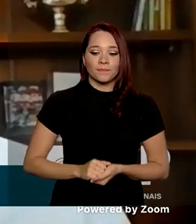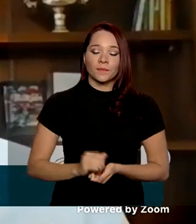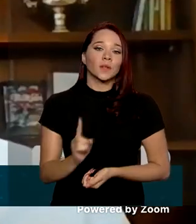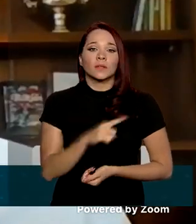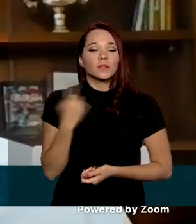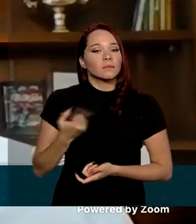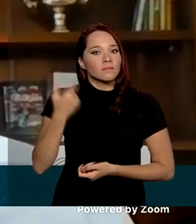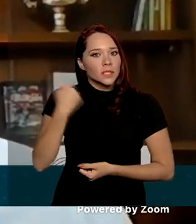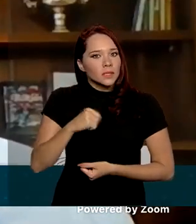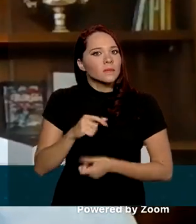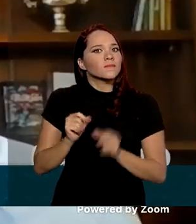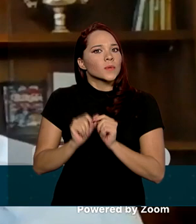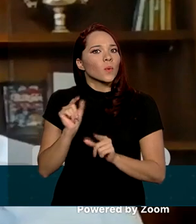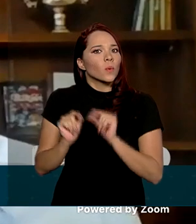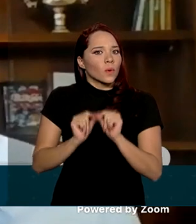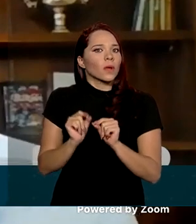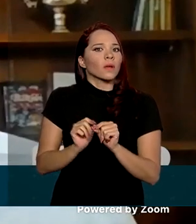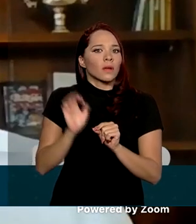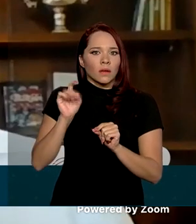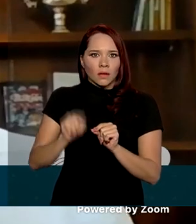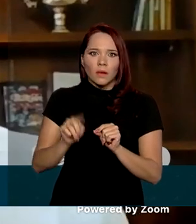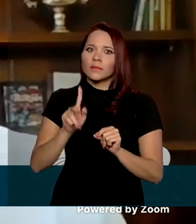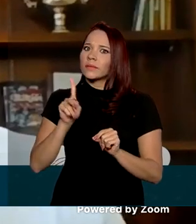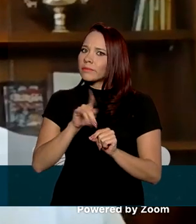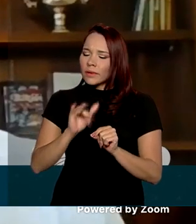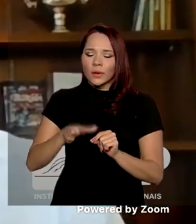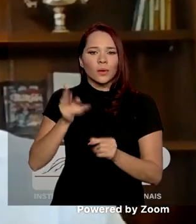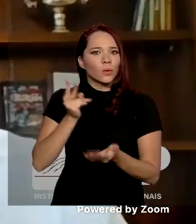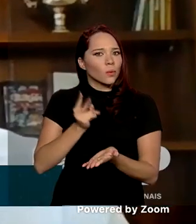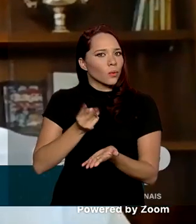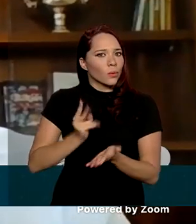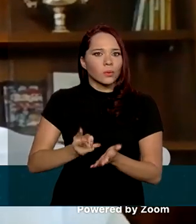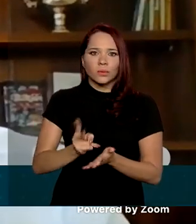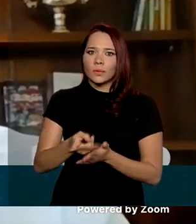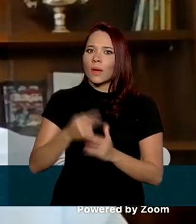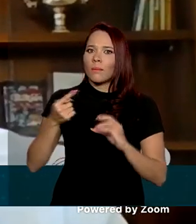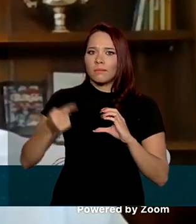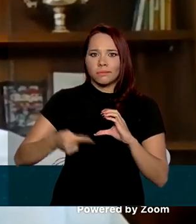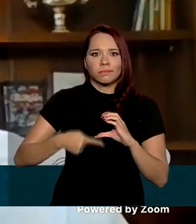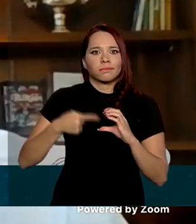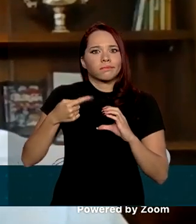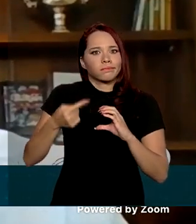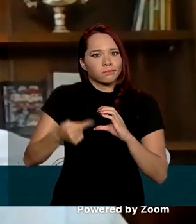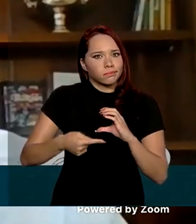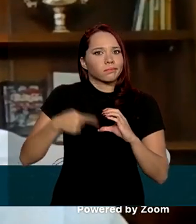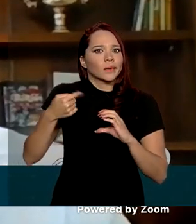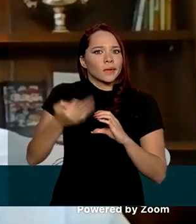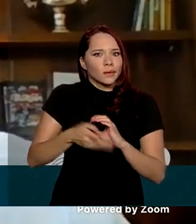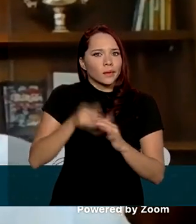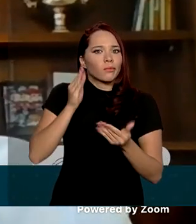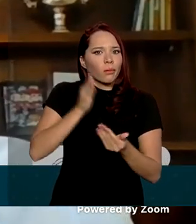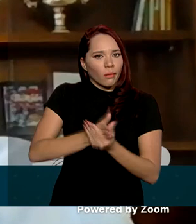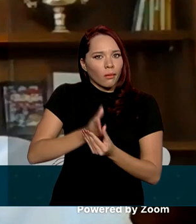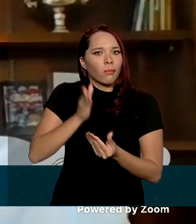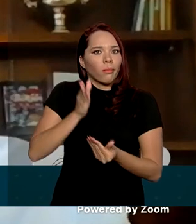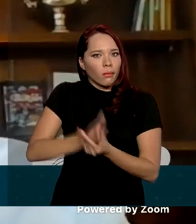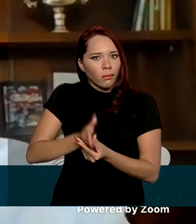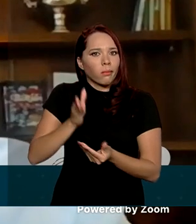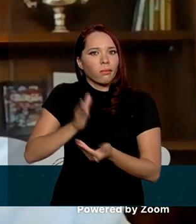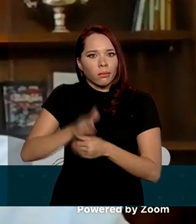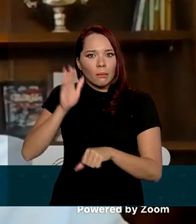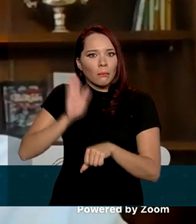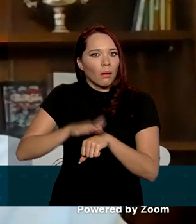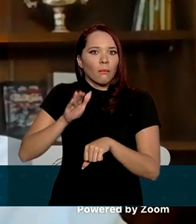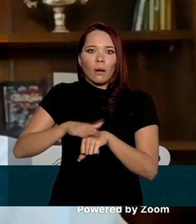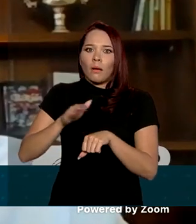tributária, porque senão ela vai continuar gerando esse contencioso, mesmo que a